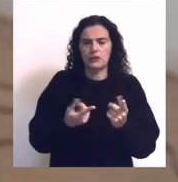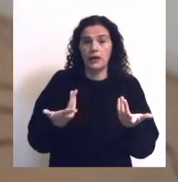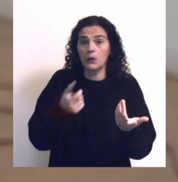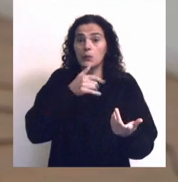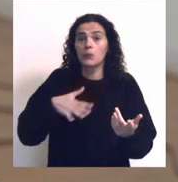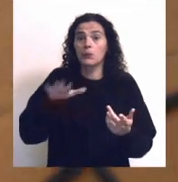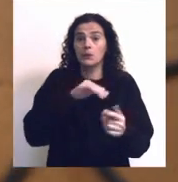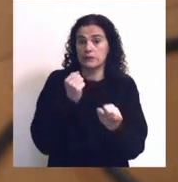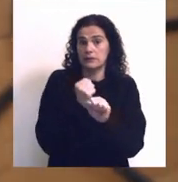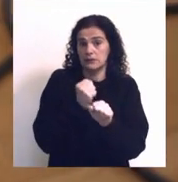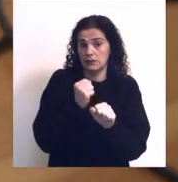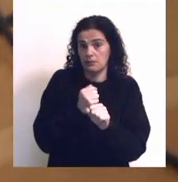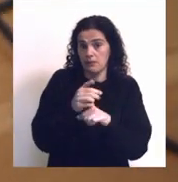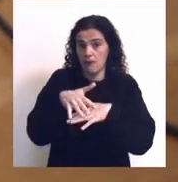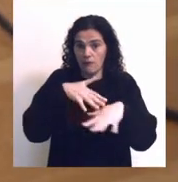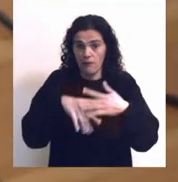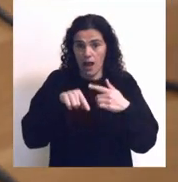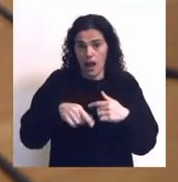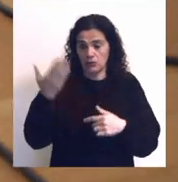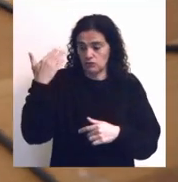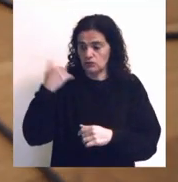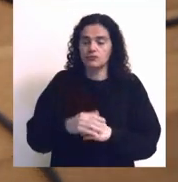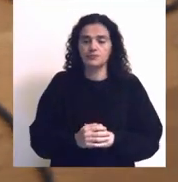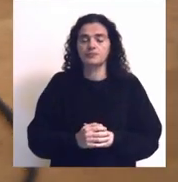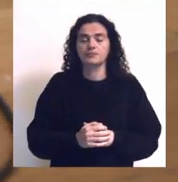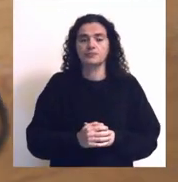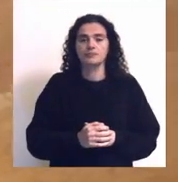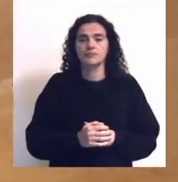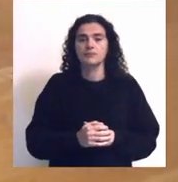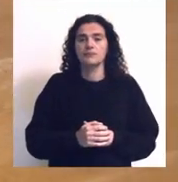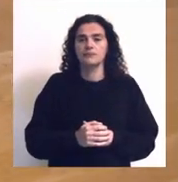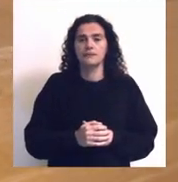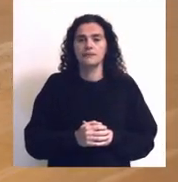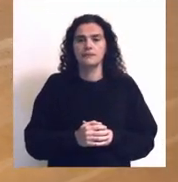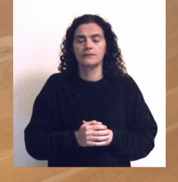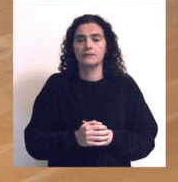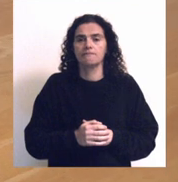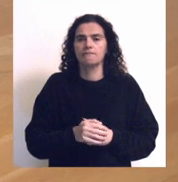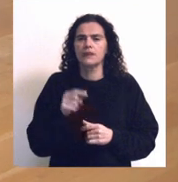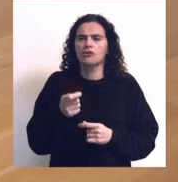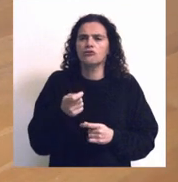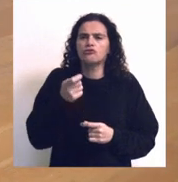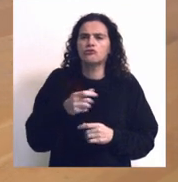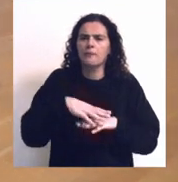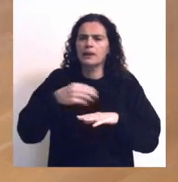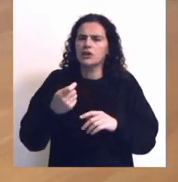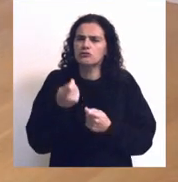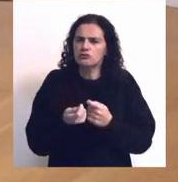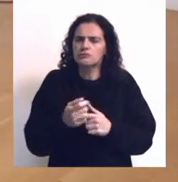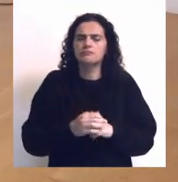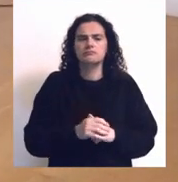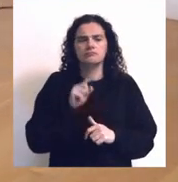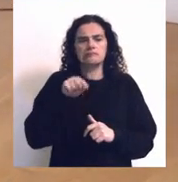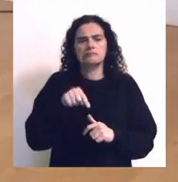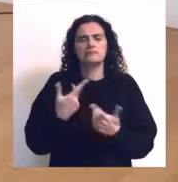onde os trabalhos se desenvolviam e um pouco mais tarde